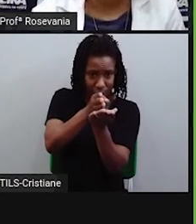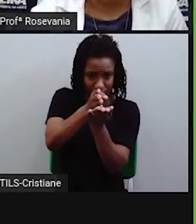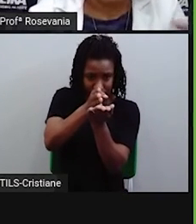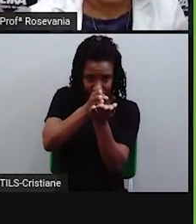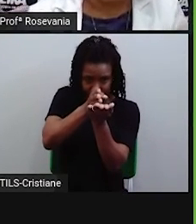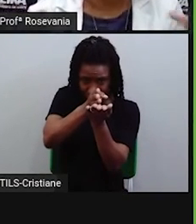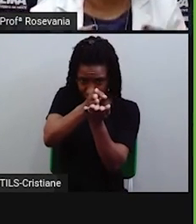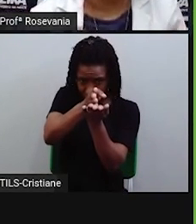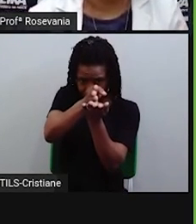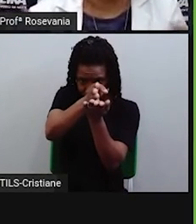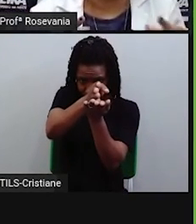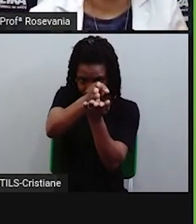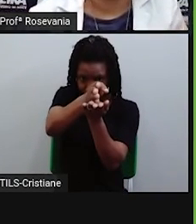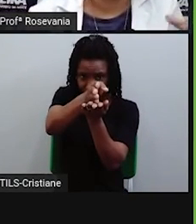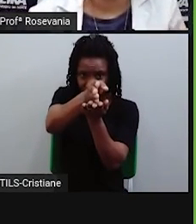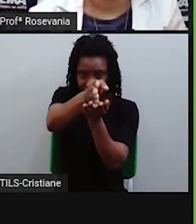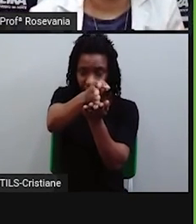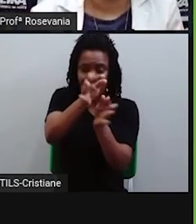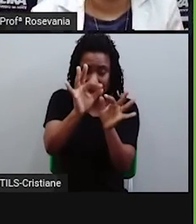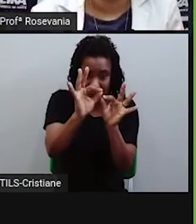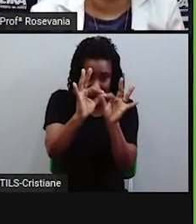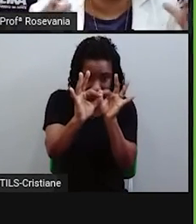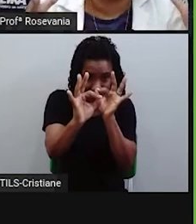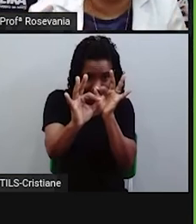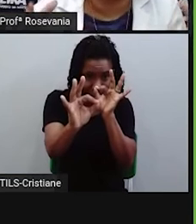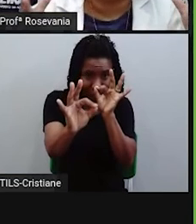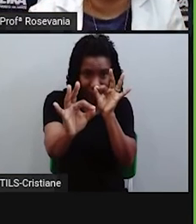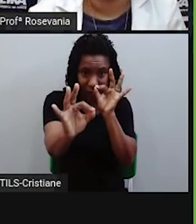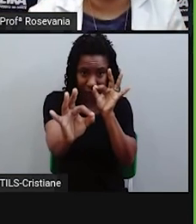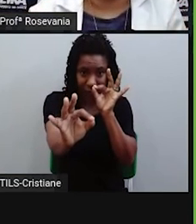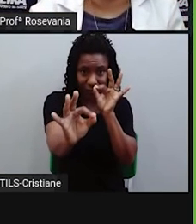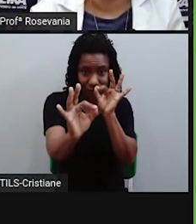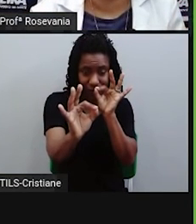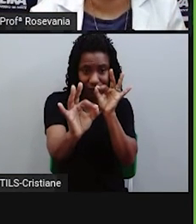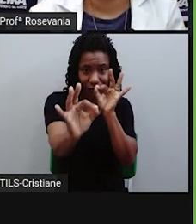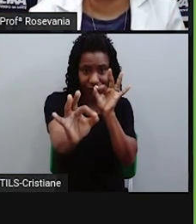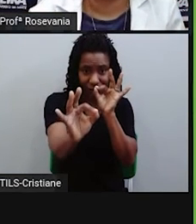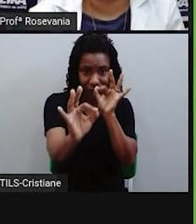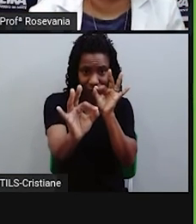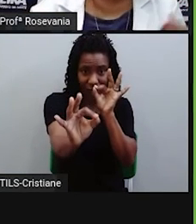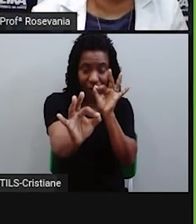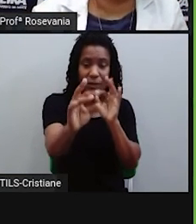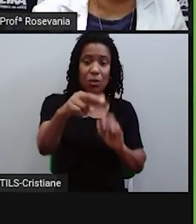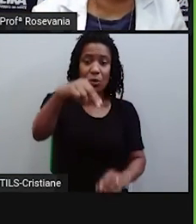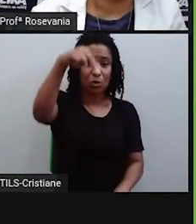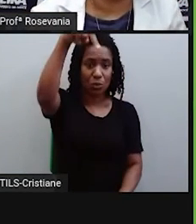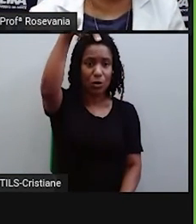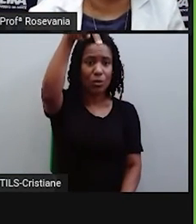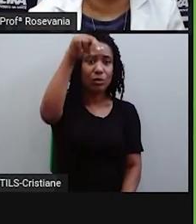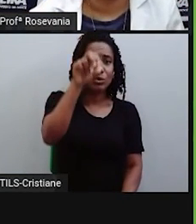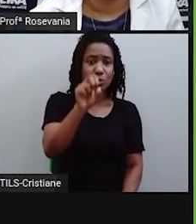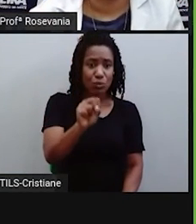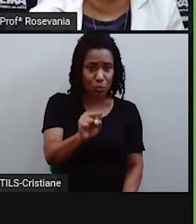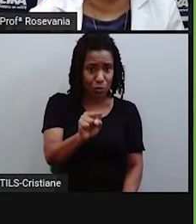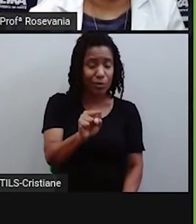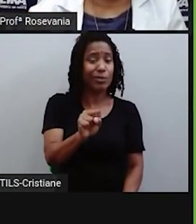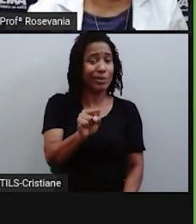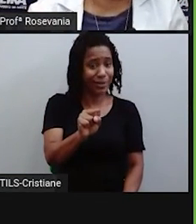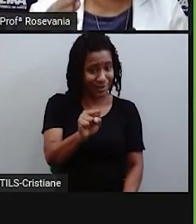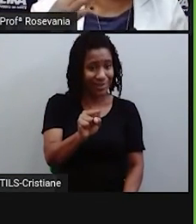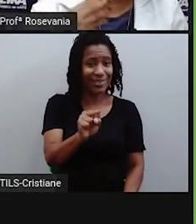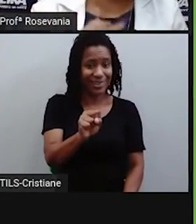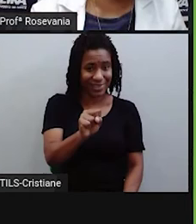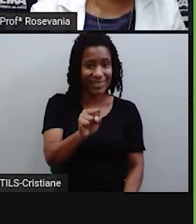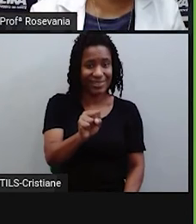pensada milimetricamente, porque ela divide aí os hemisférios, né, entre o Hemisfério Norte e o Hemisfério Sul.